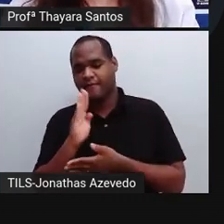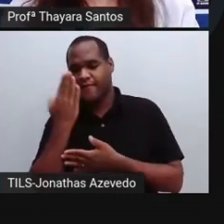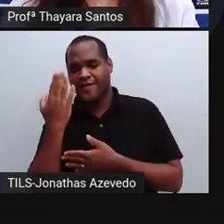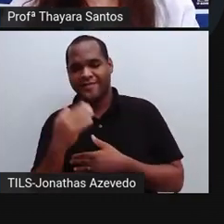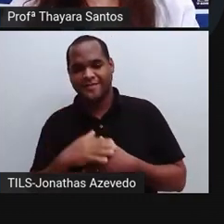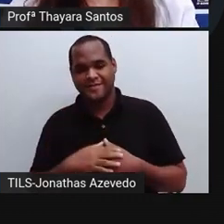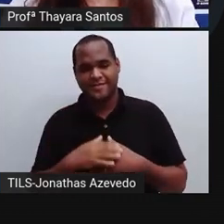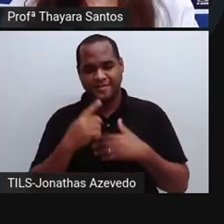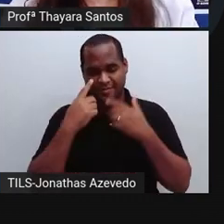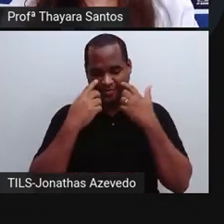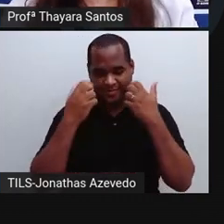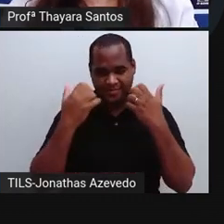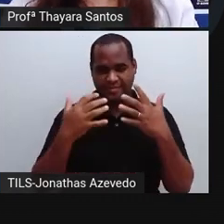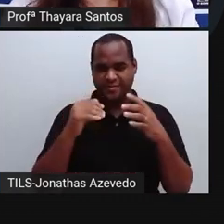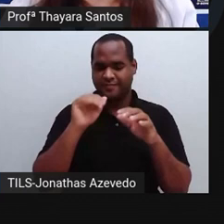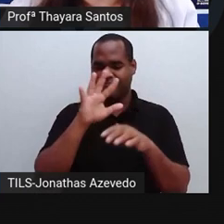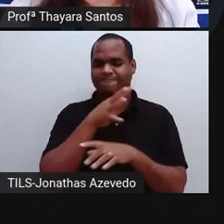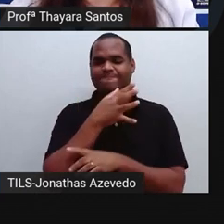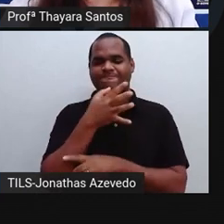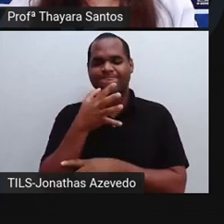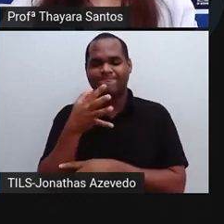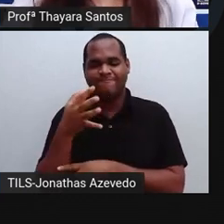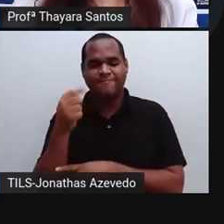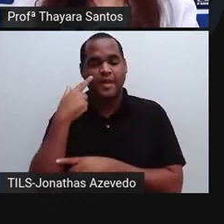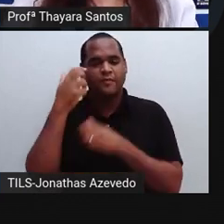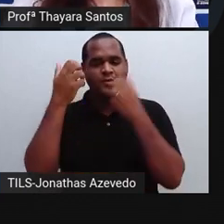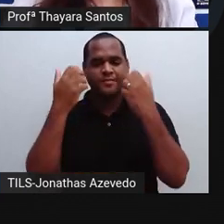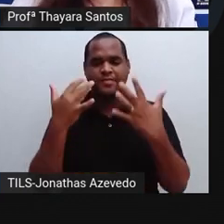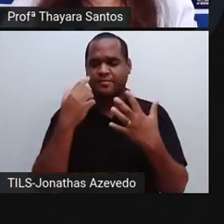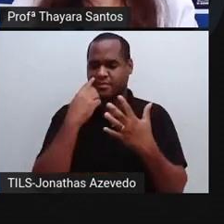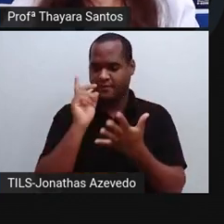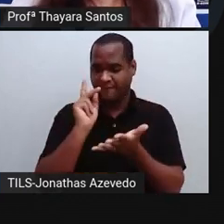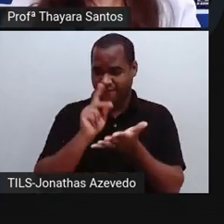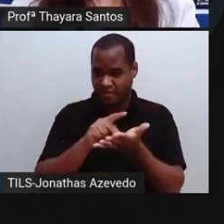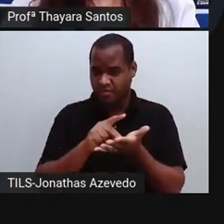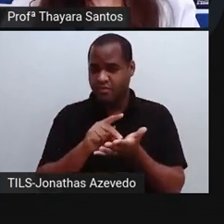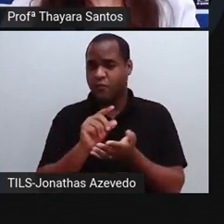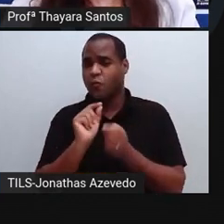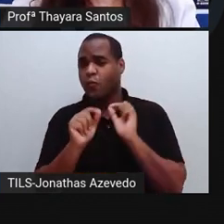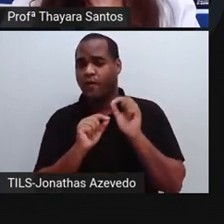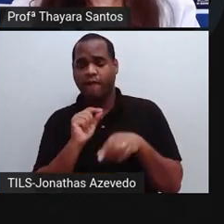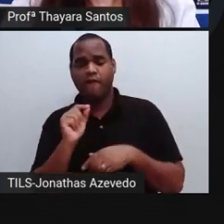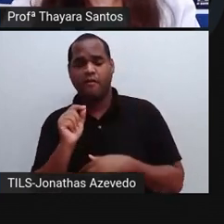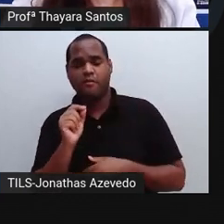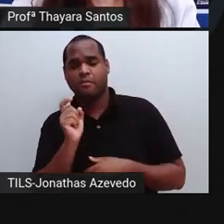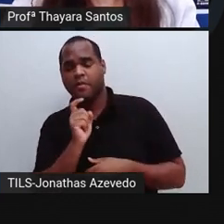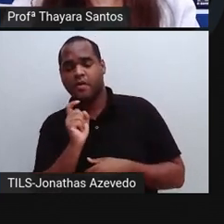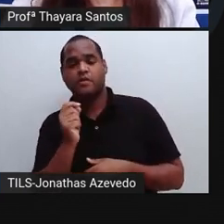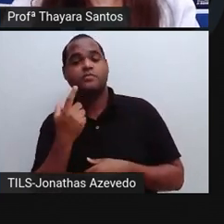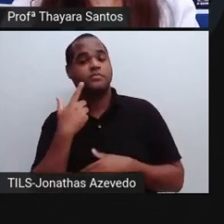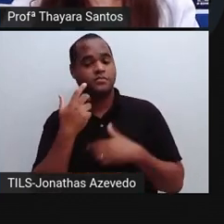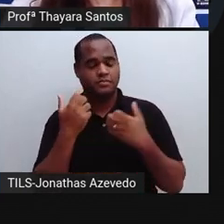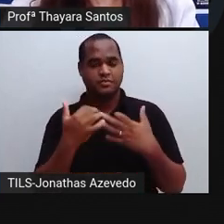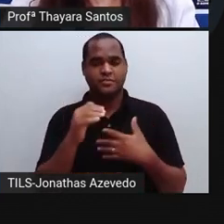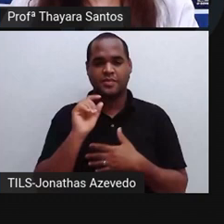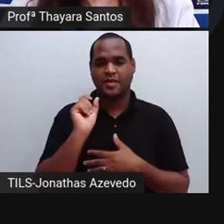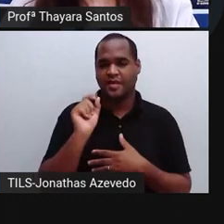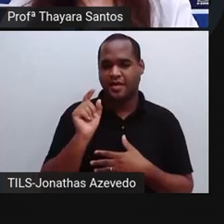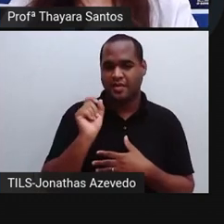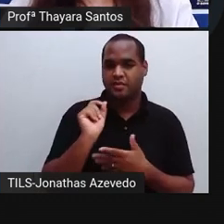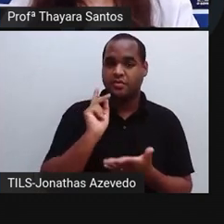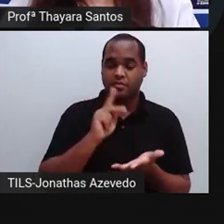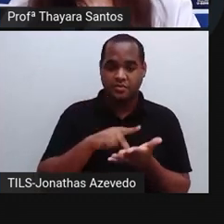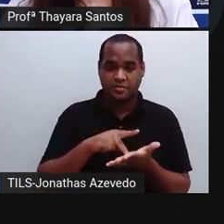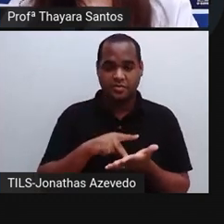aparecer uma esteira e nessa esteira vai passar uma afirmação. Aqui embaixo, ó, tem um azulzinho, true, é